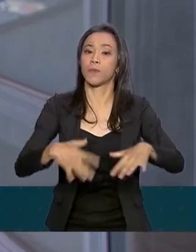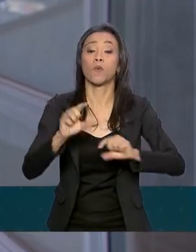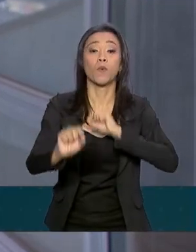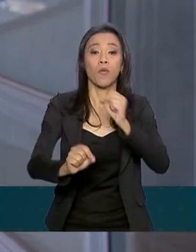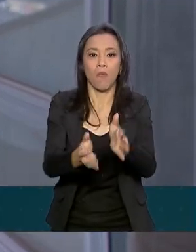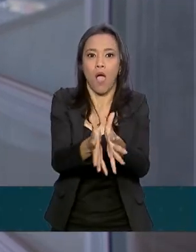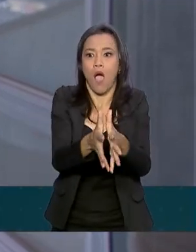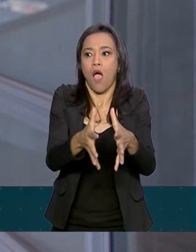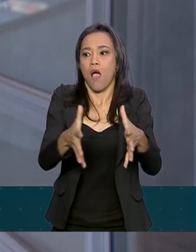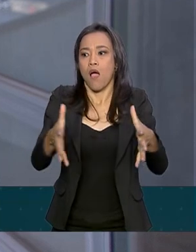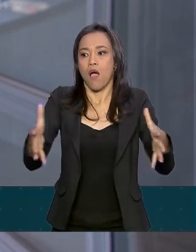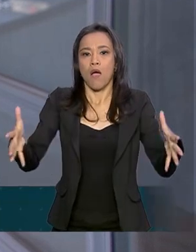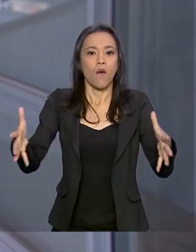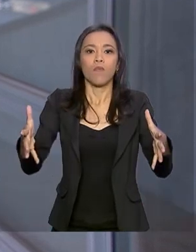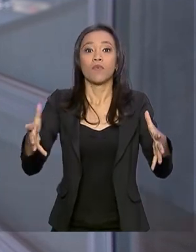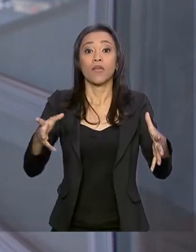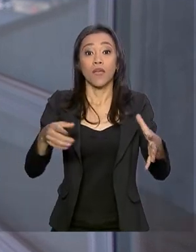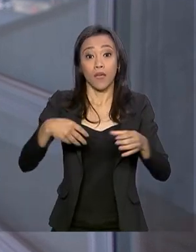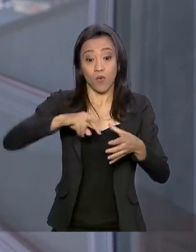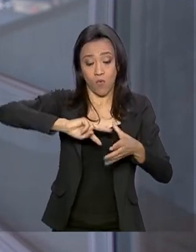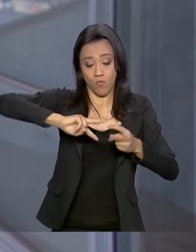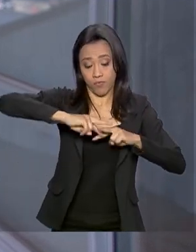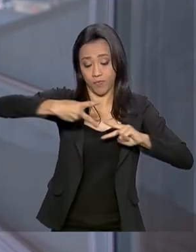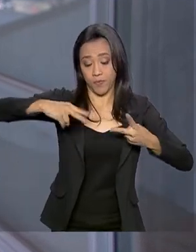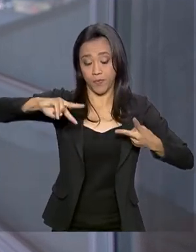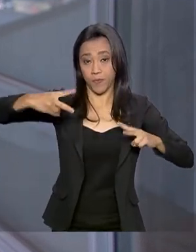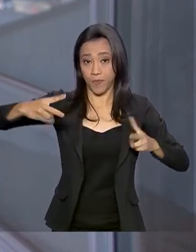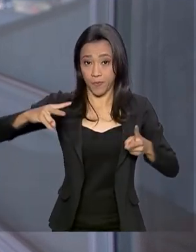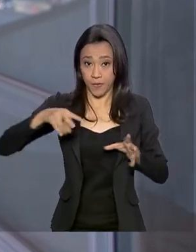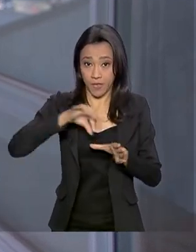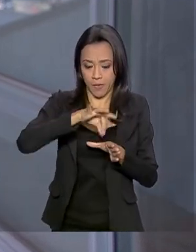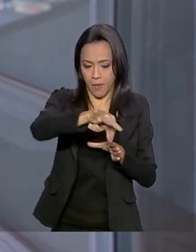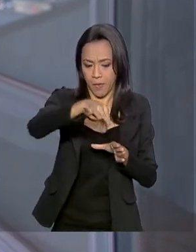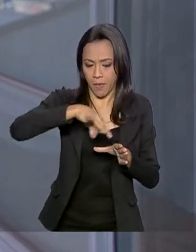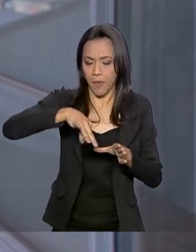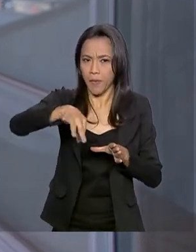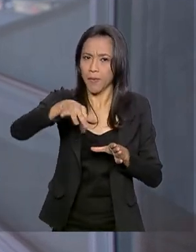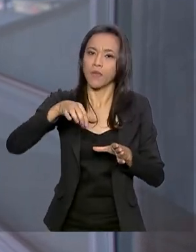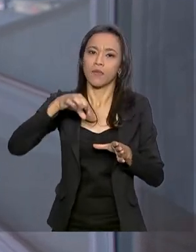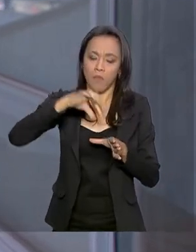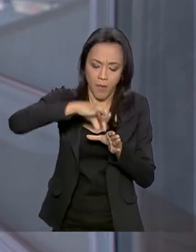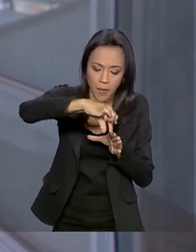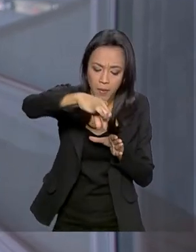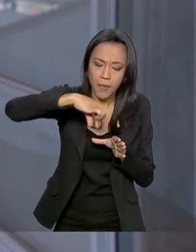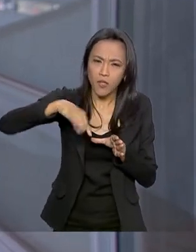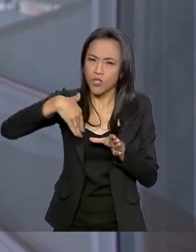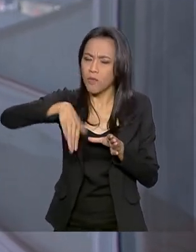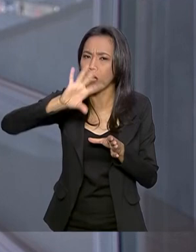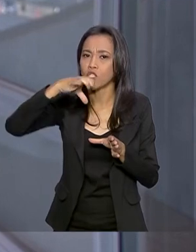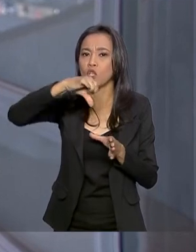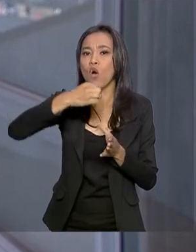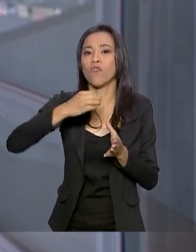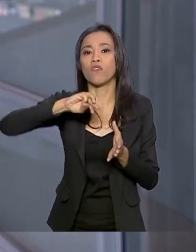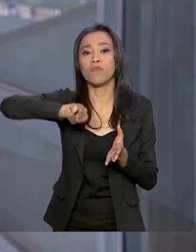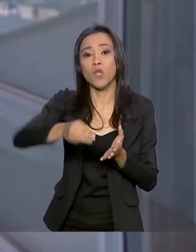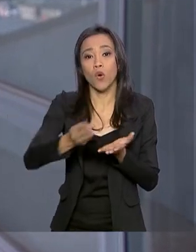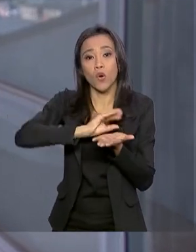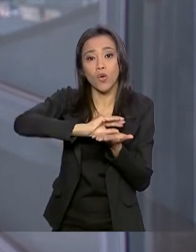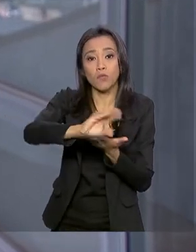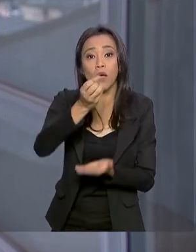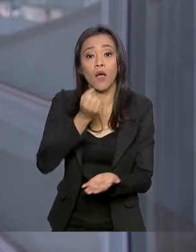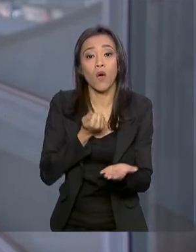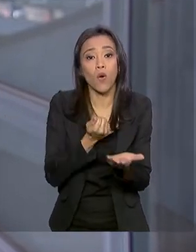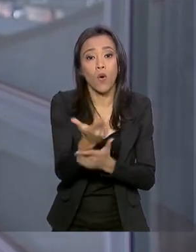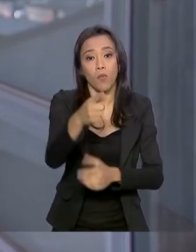banco de dados com perfil genético de criminosos. Mais de R 9 milhões já foram direcionados para a compra de kits que